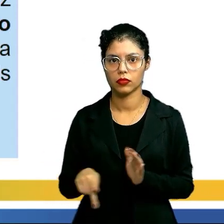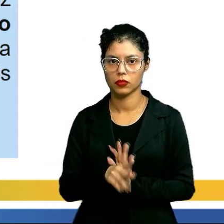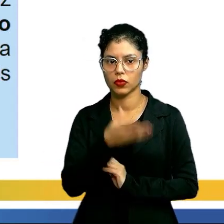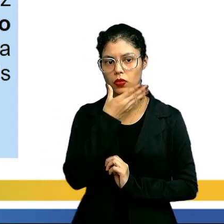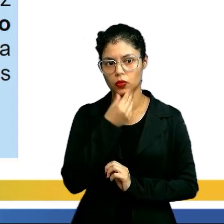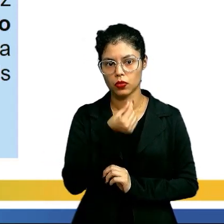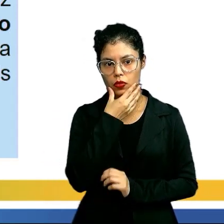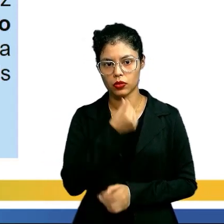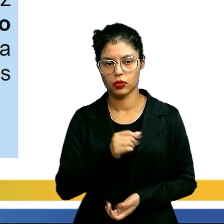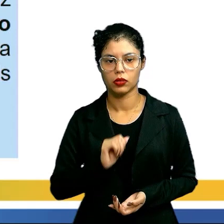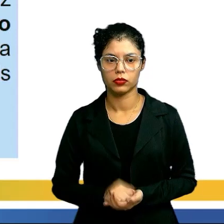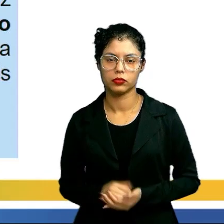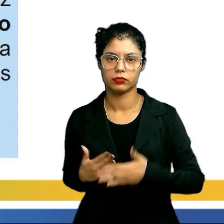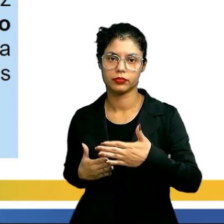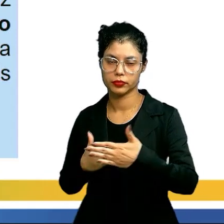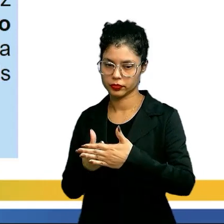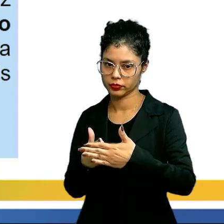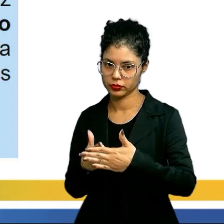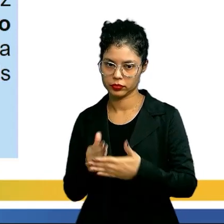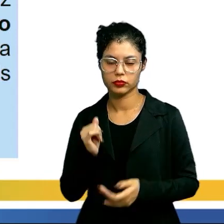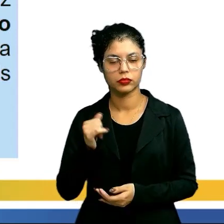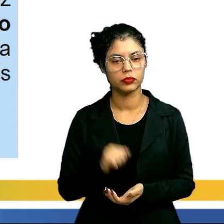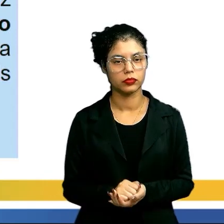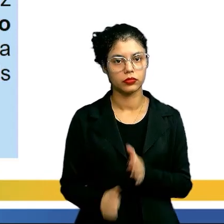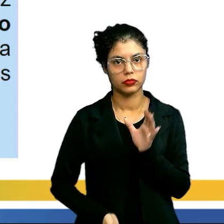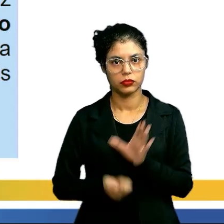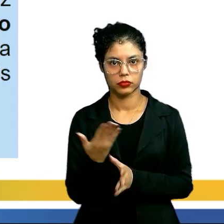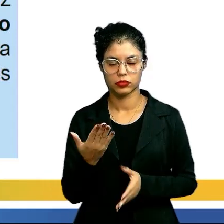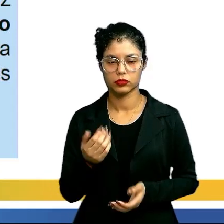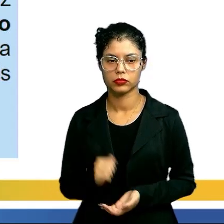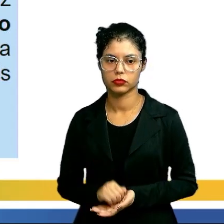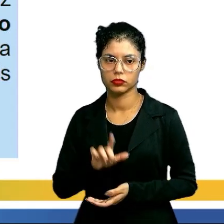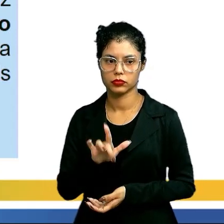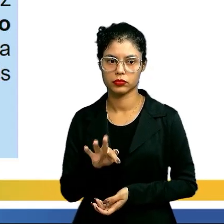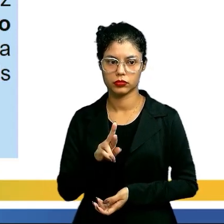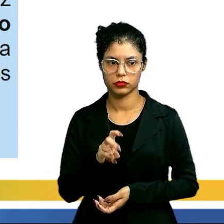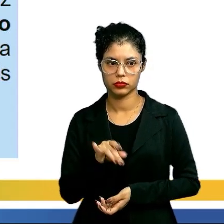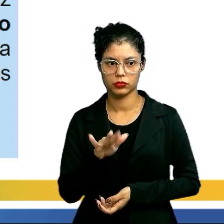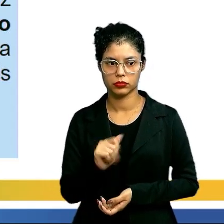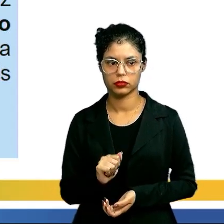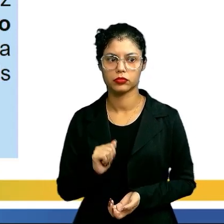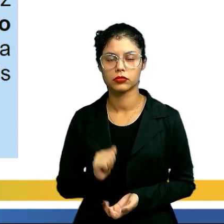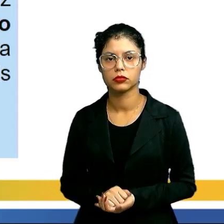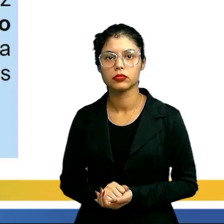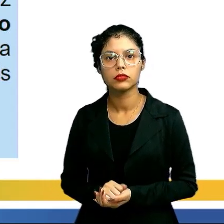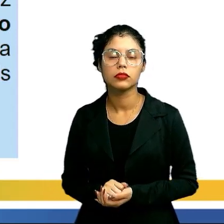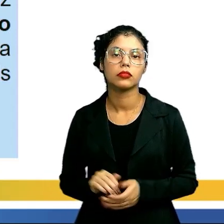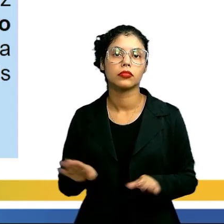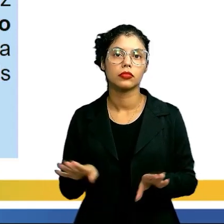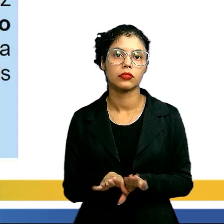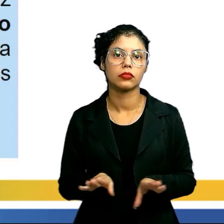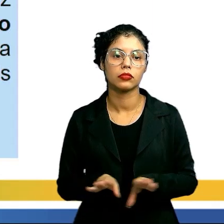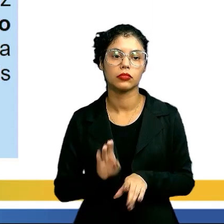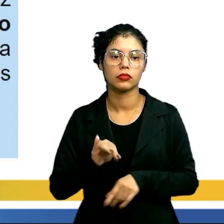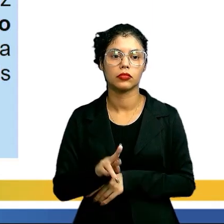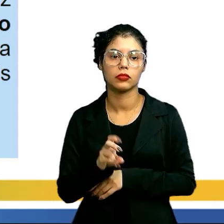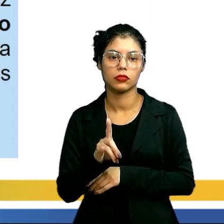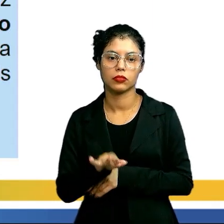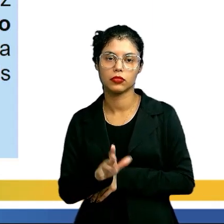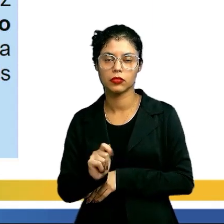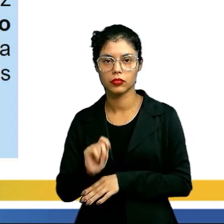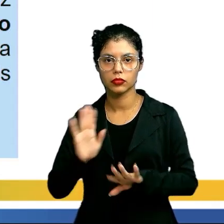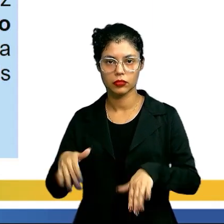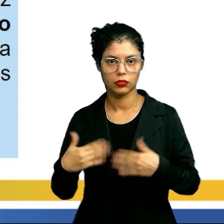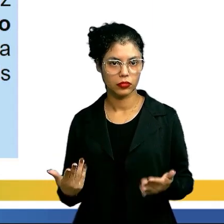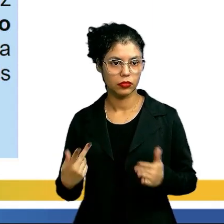O homem, na sua limitação, ele inventa o ilimitado. Então, no niilismo ativo, ao